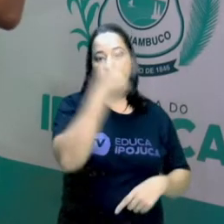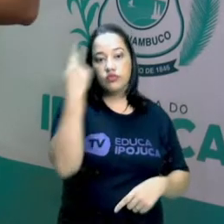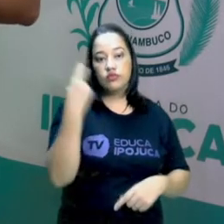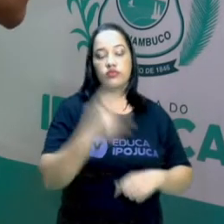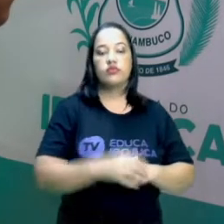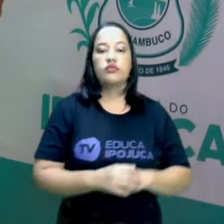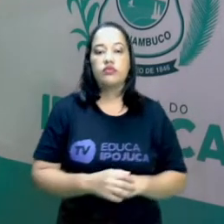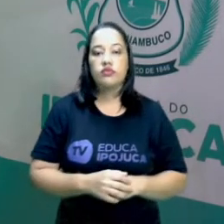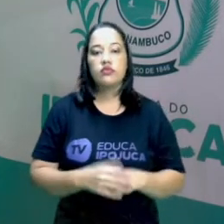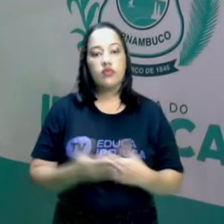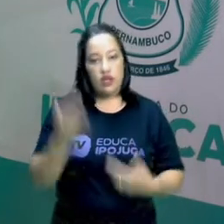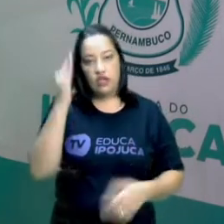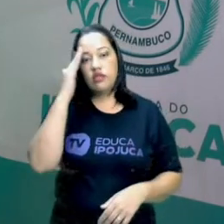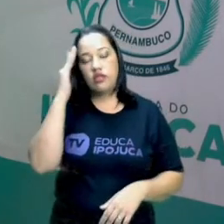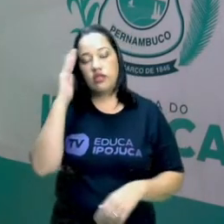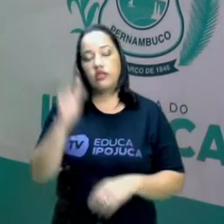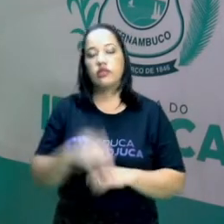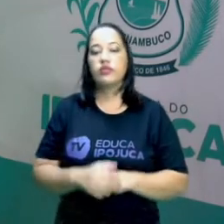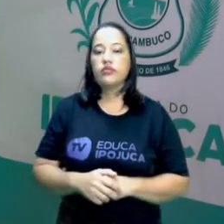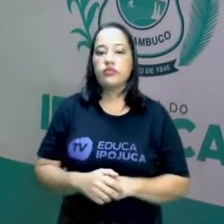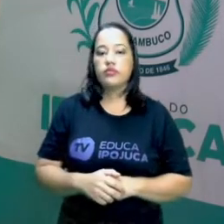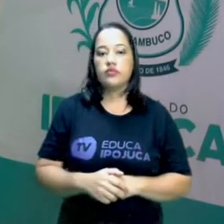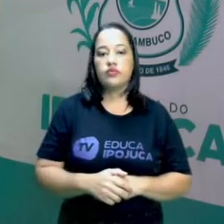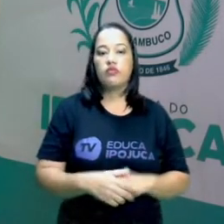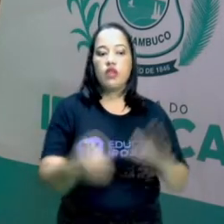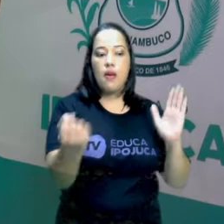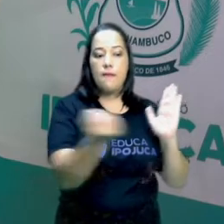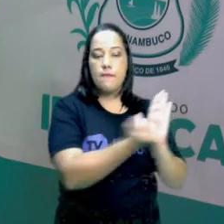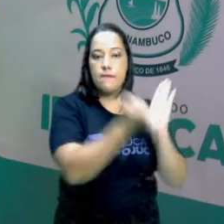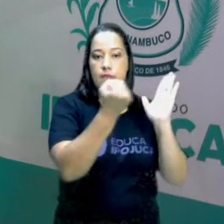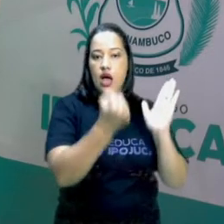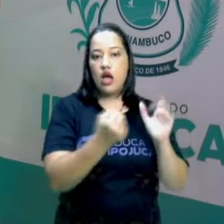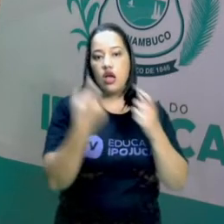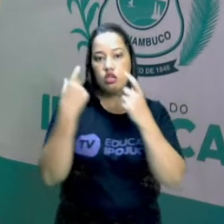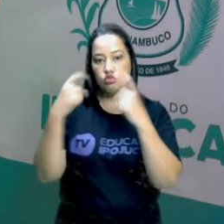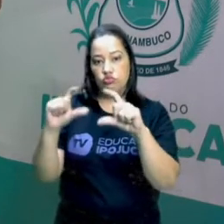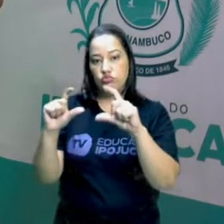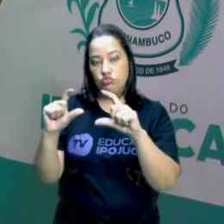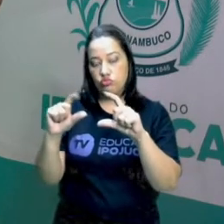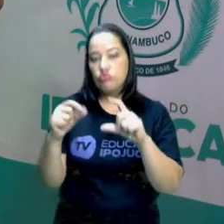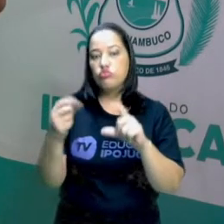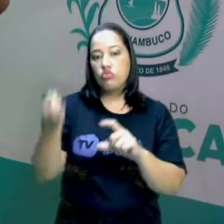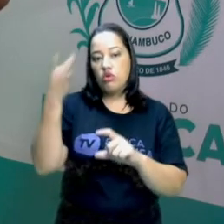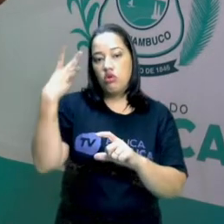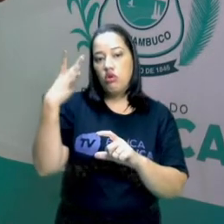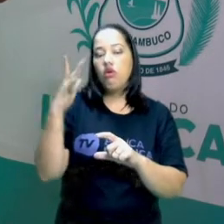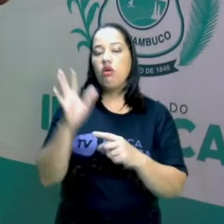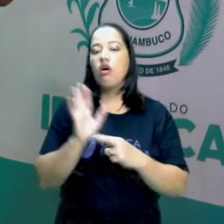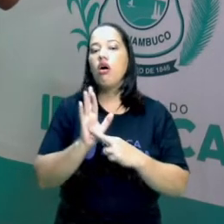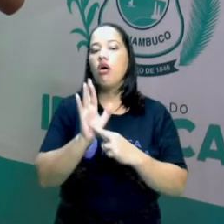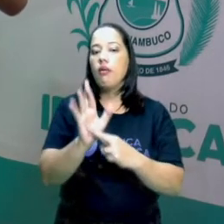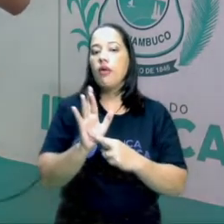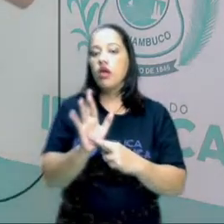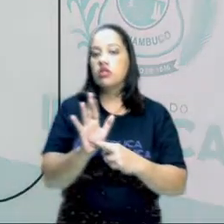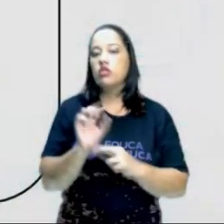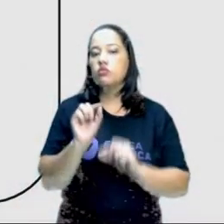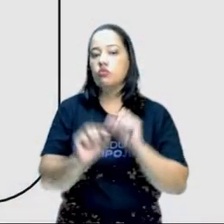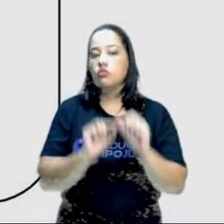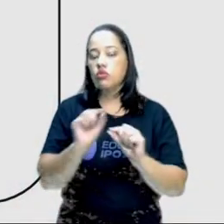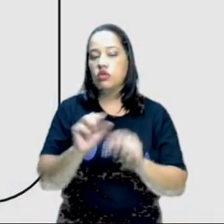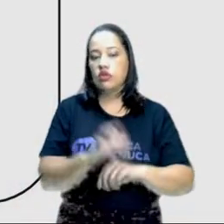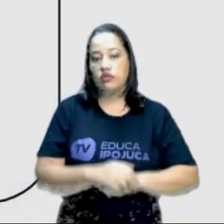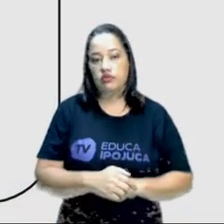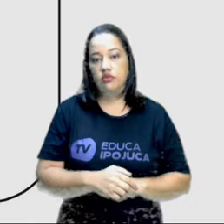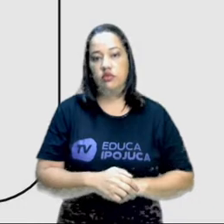entendendo um pouco mais qual a marca o slogan representa. A gente tem alguns slogans que